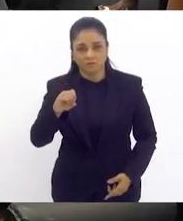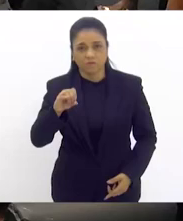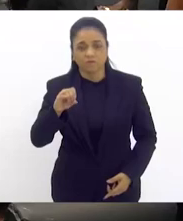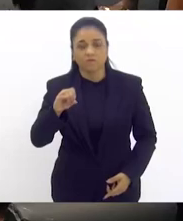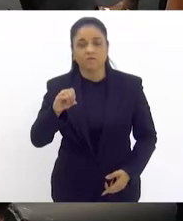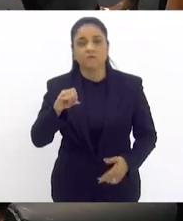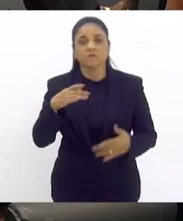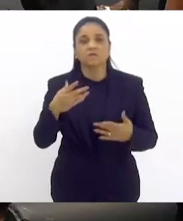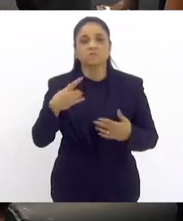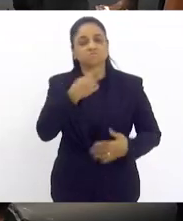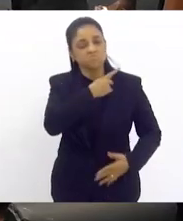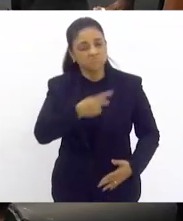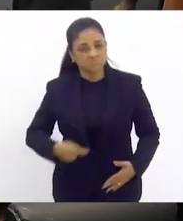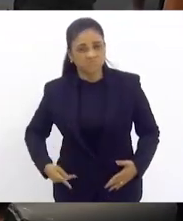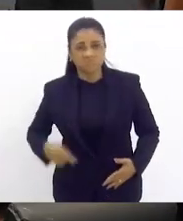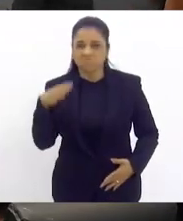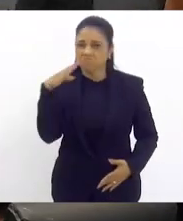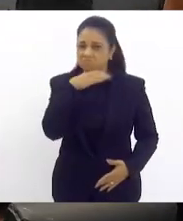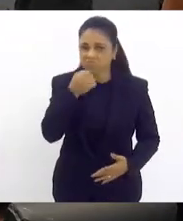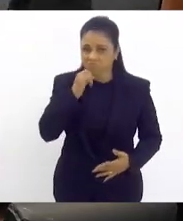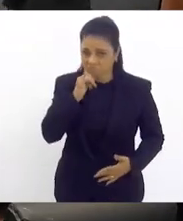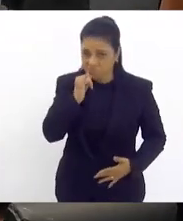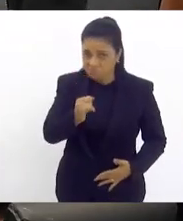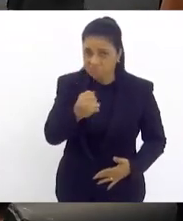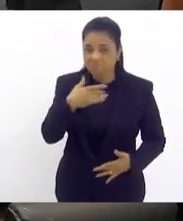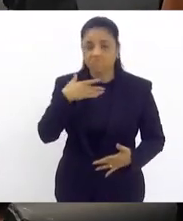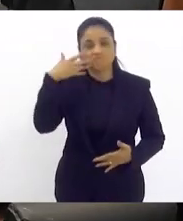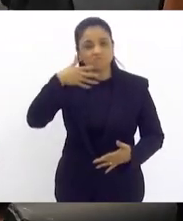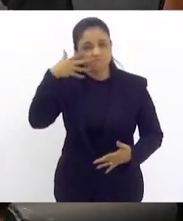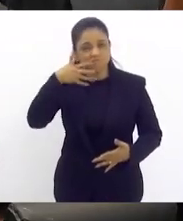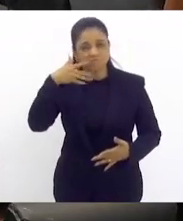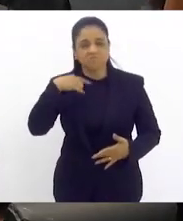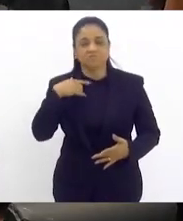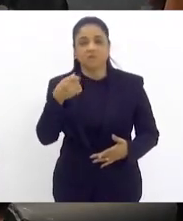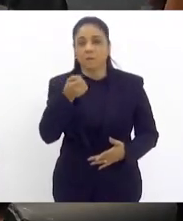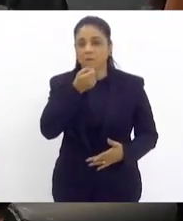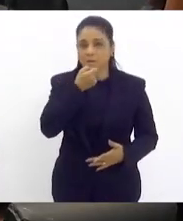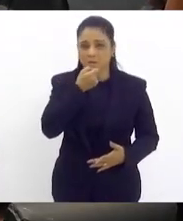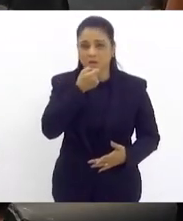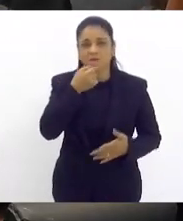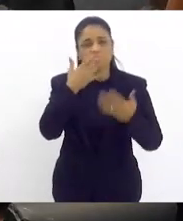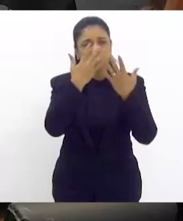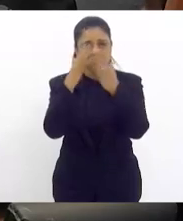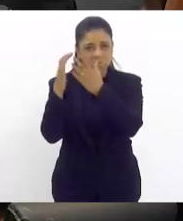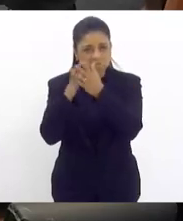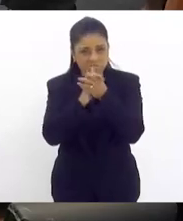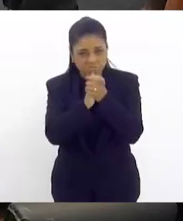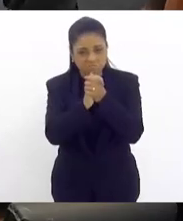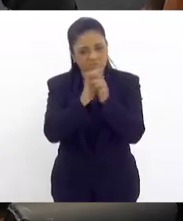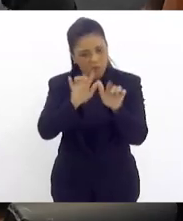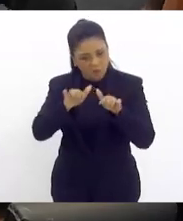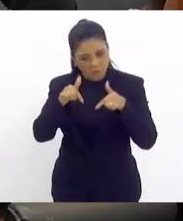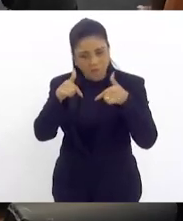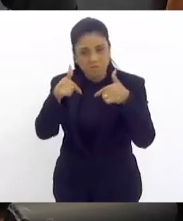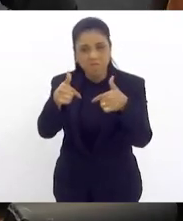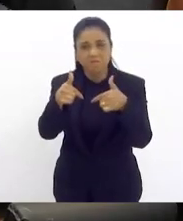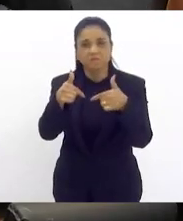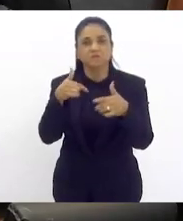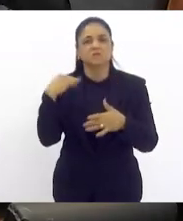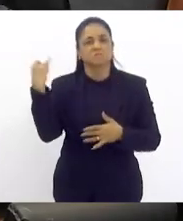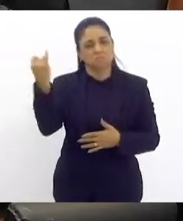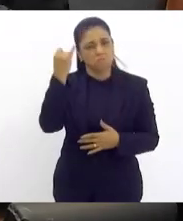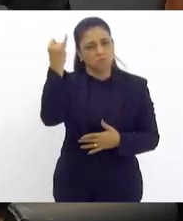Senhor presidente, serei breve, por isso vou discutir aqui do microfone de a parte. Em primeiro lugar, parabenizar a vossa excelência pela iniciativa. A gente sabe da